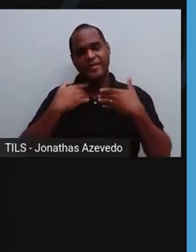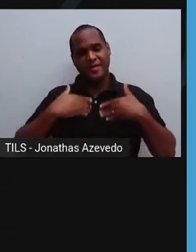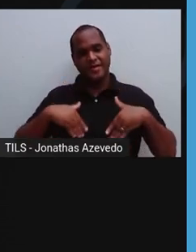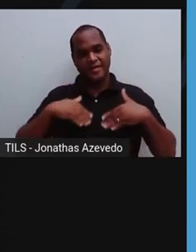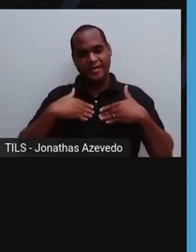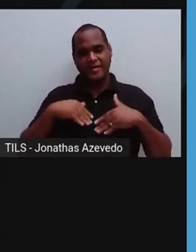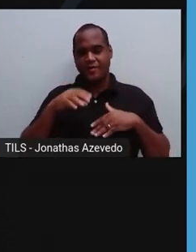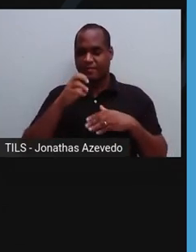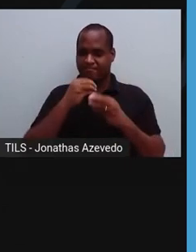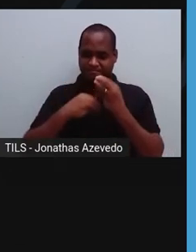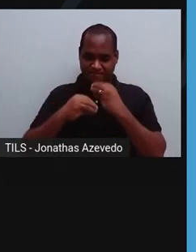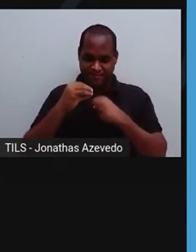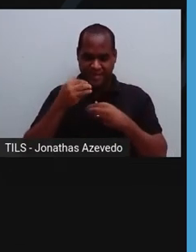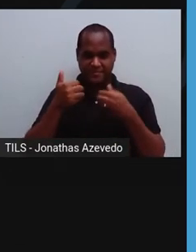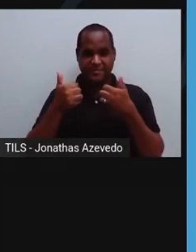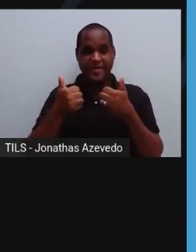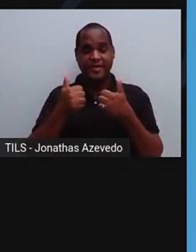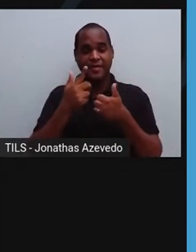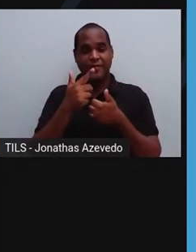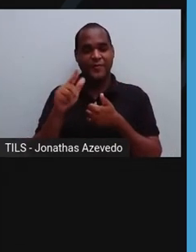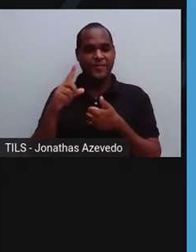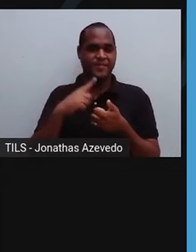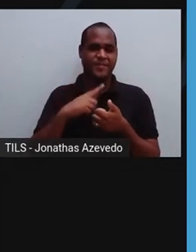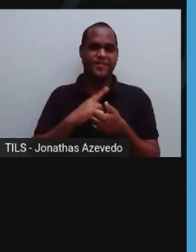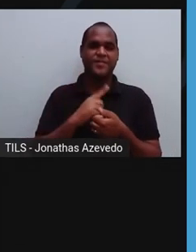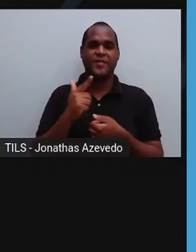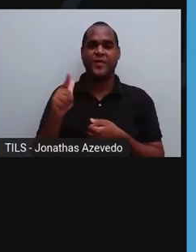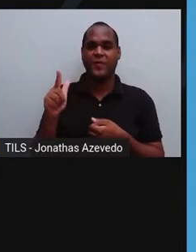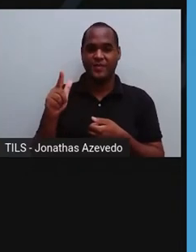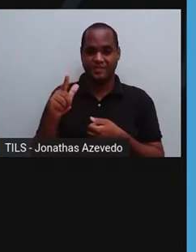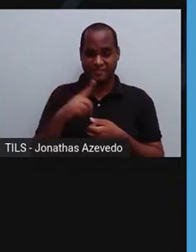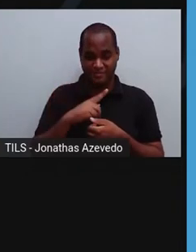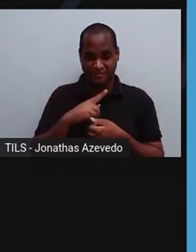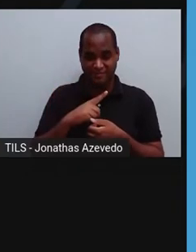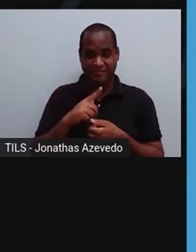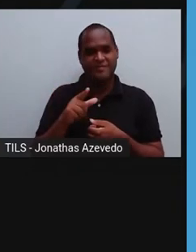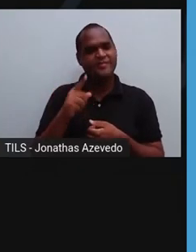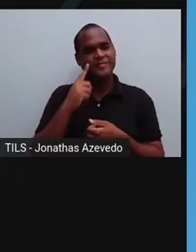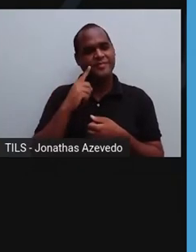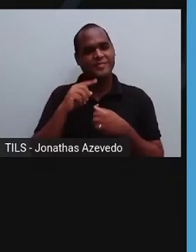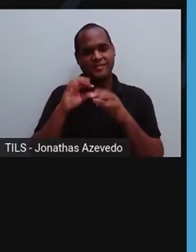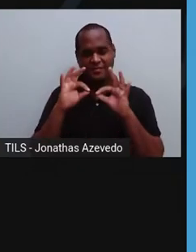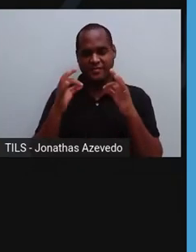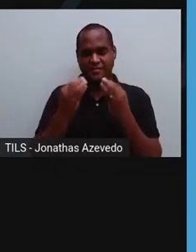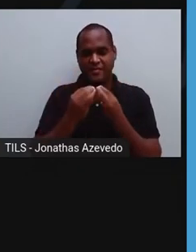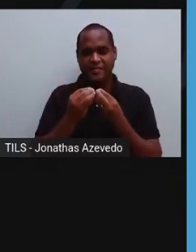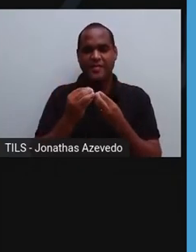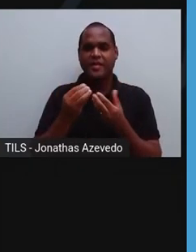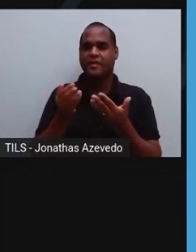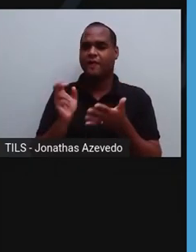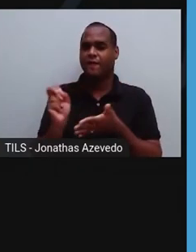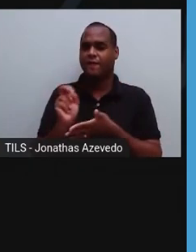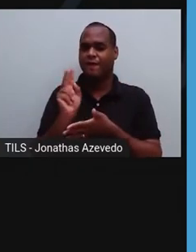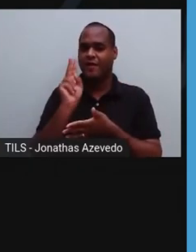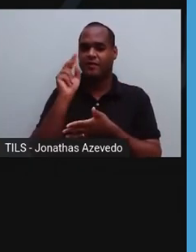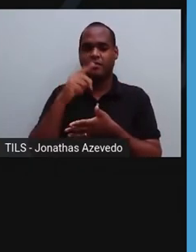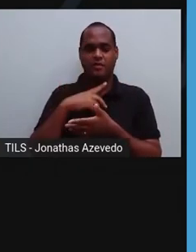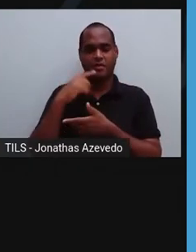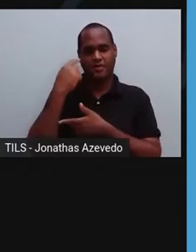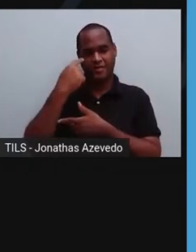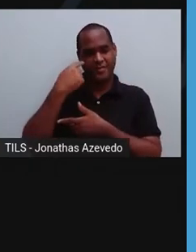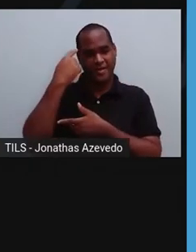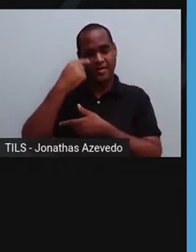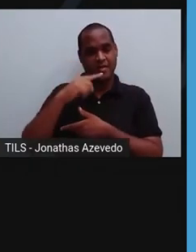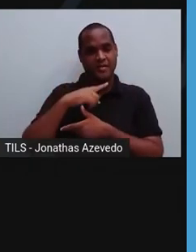agradável. Cogumelo do anel de fada É um dos cogumelos mais consumidos e valorizados na Espanha. Tem